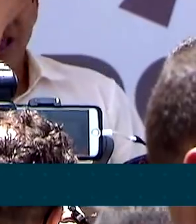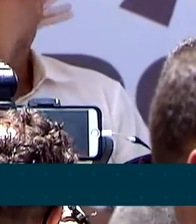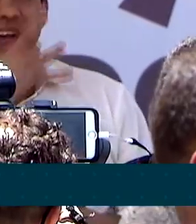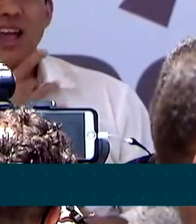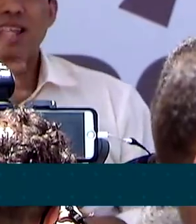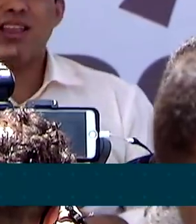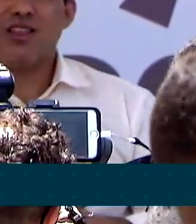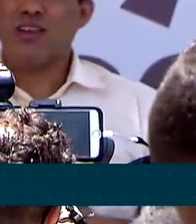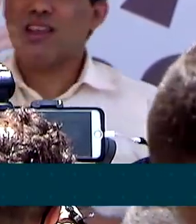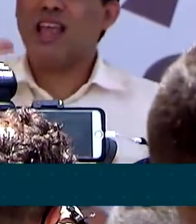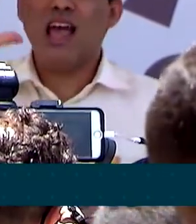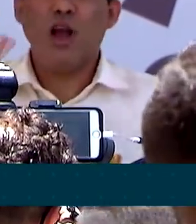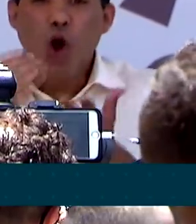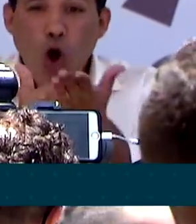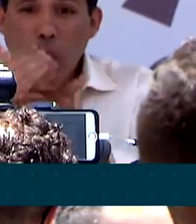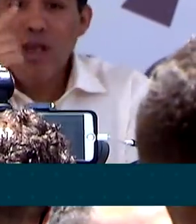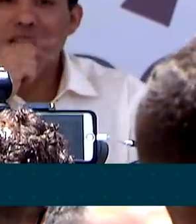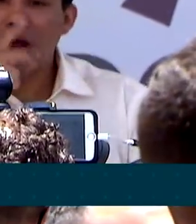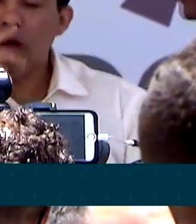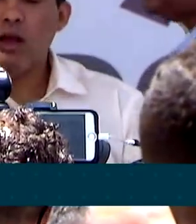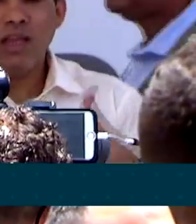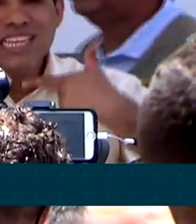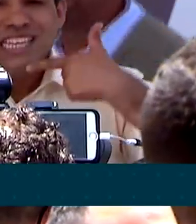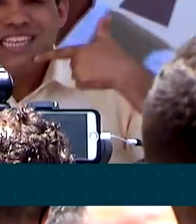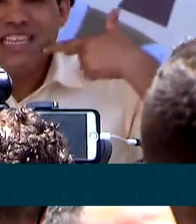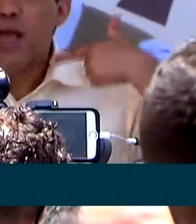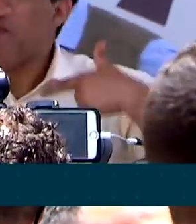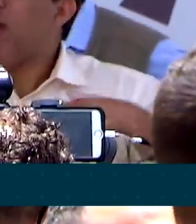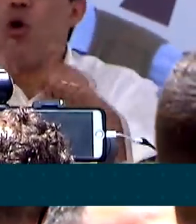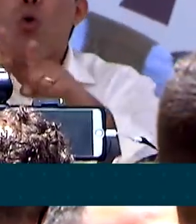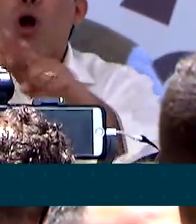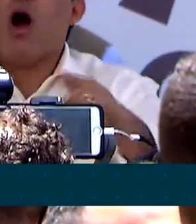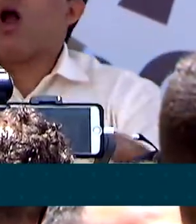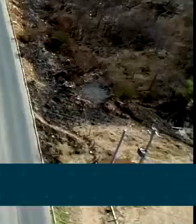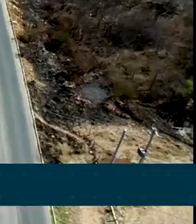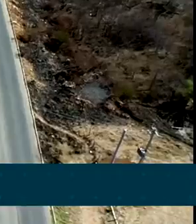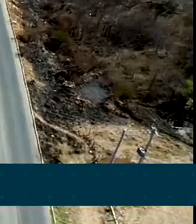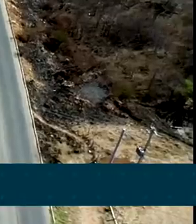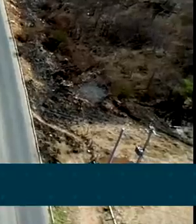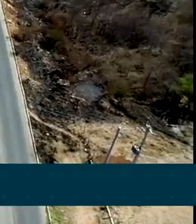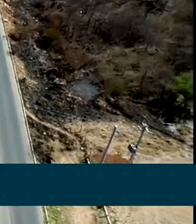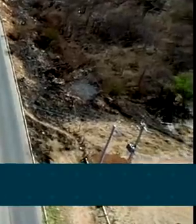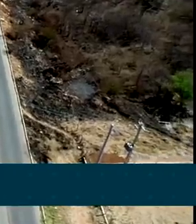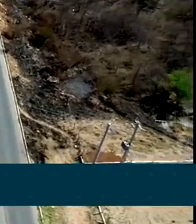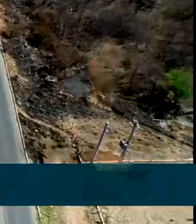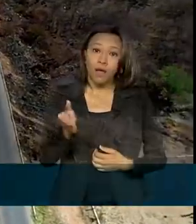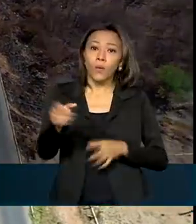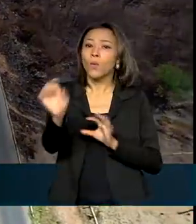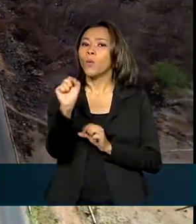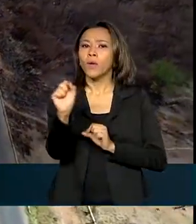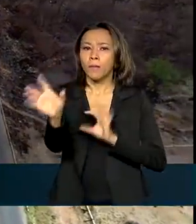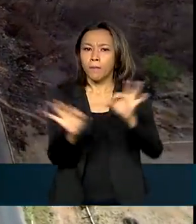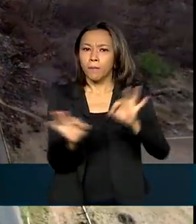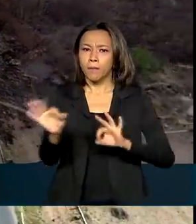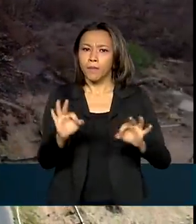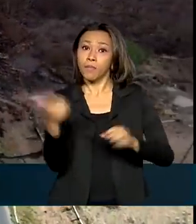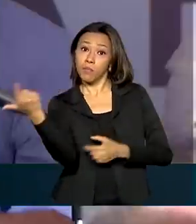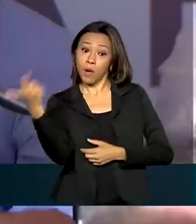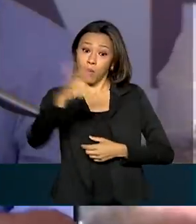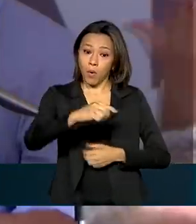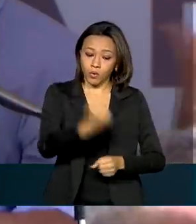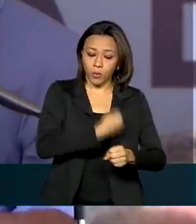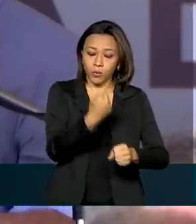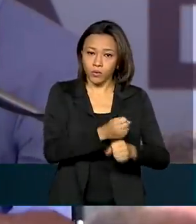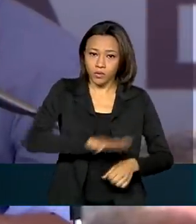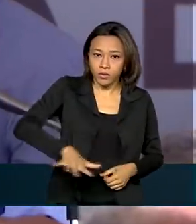quando chega a água, parece que ele ganhou na mega cena. E é verdade! Ganhou sim! E já há previsão para uma outra etapa da obra.